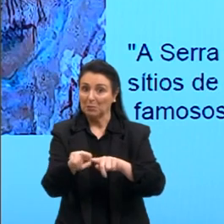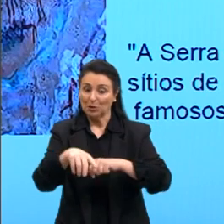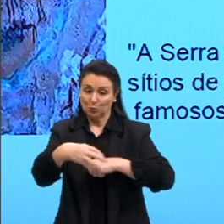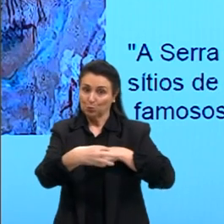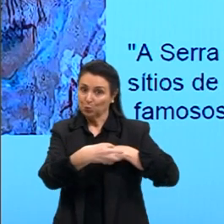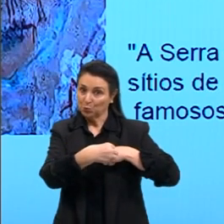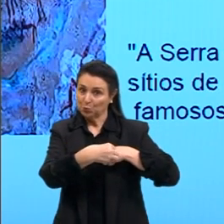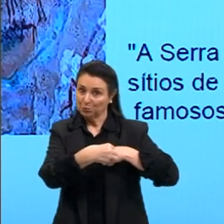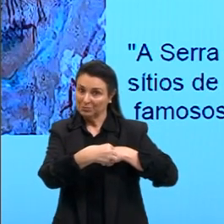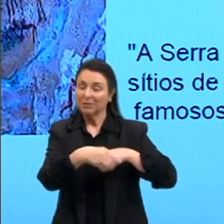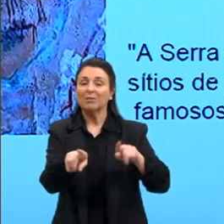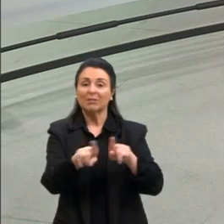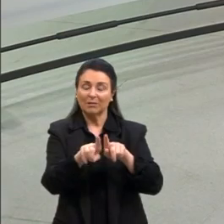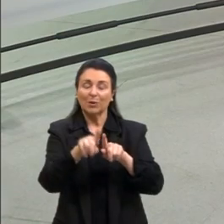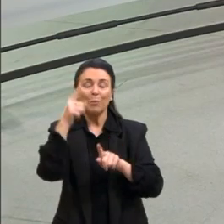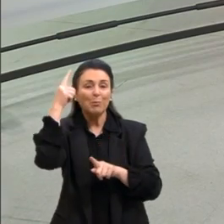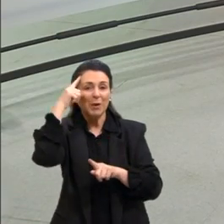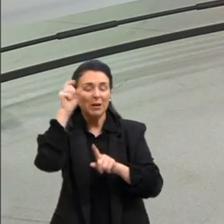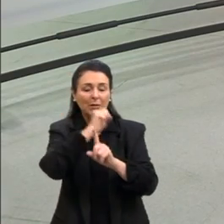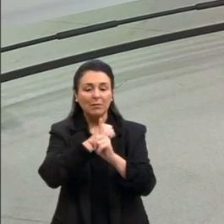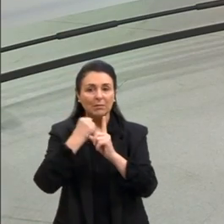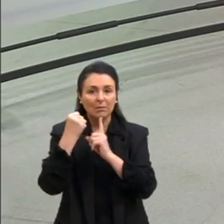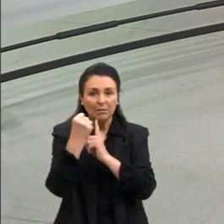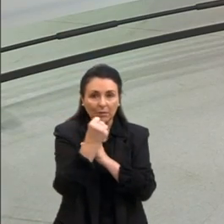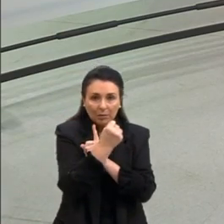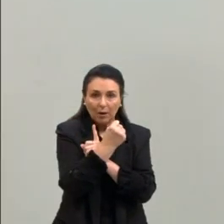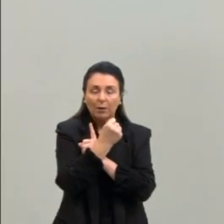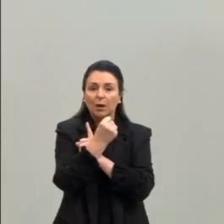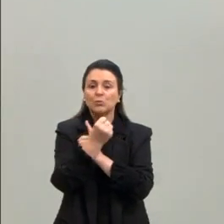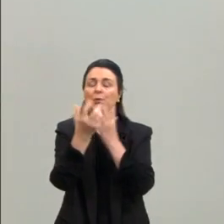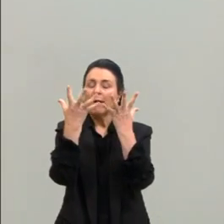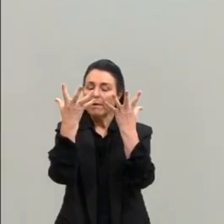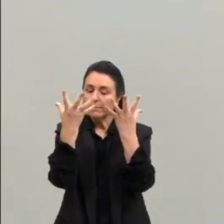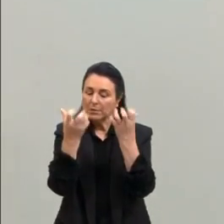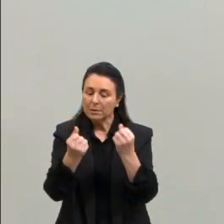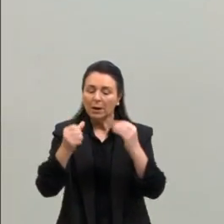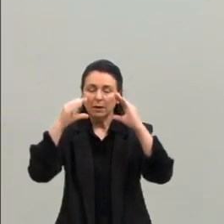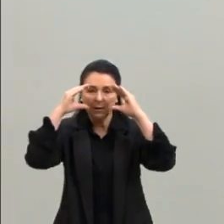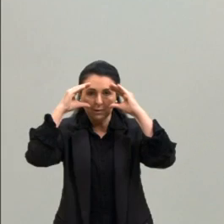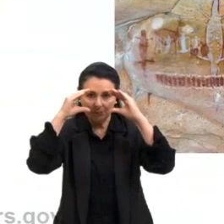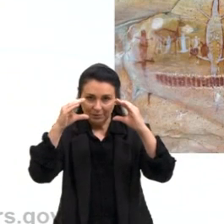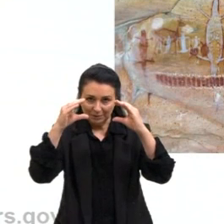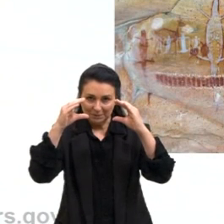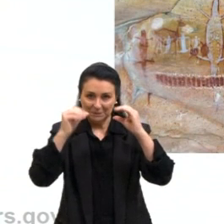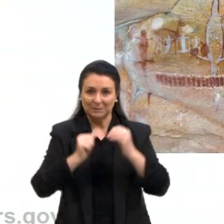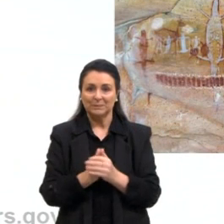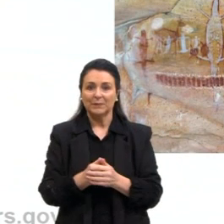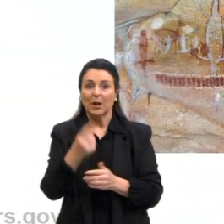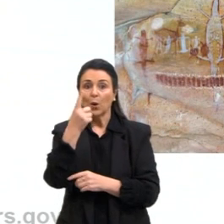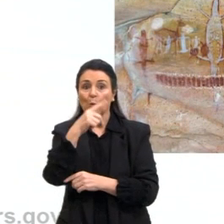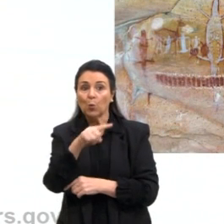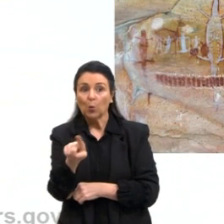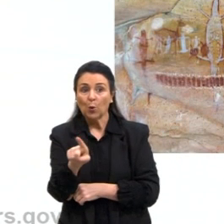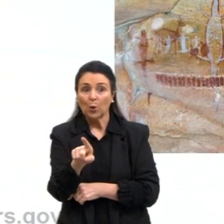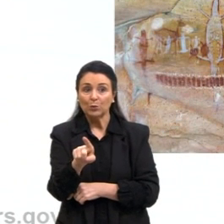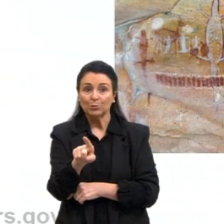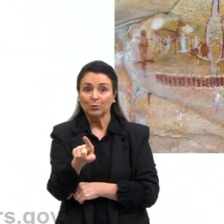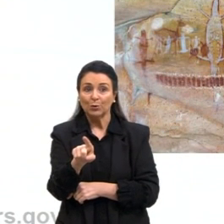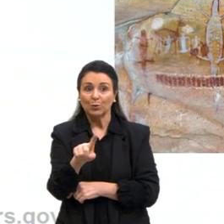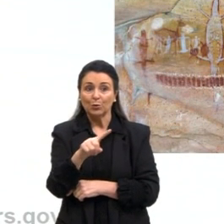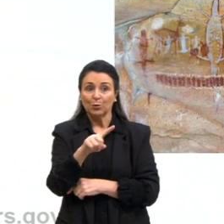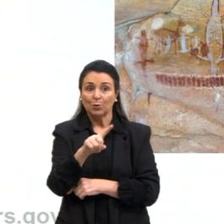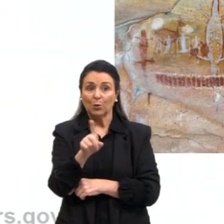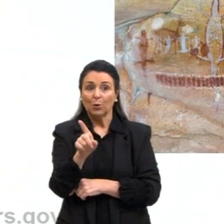E penso em uma sociedade, então, que cultuava essa figura. É interessante. Ali do outro lado, nós temos uma